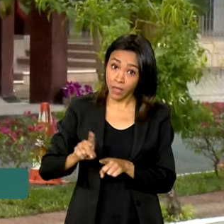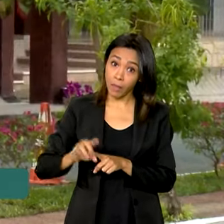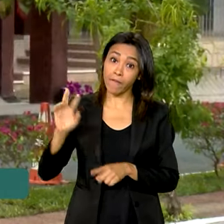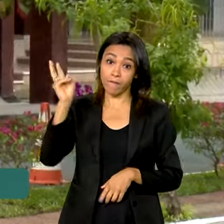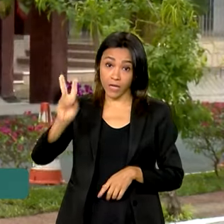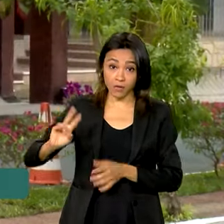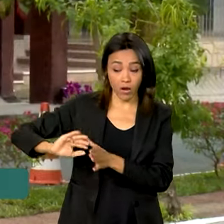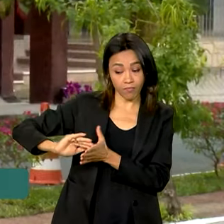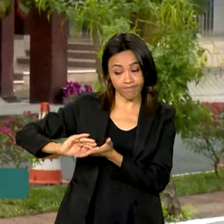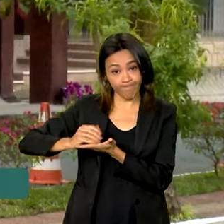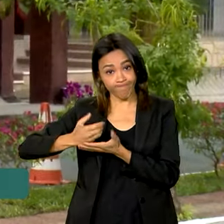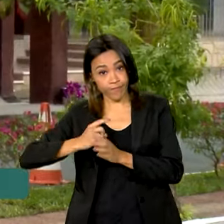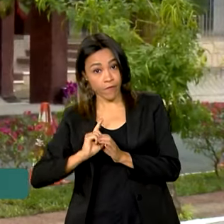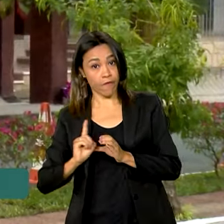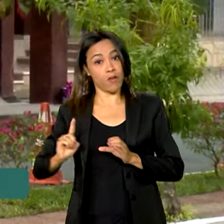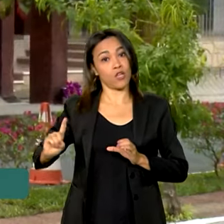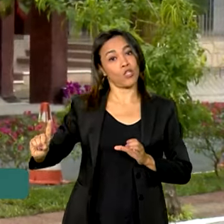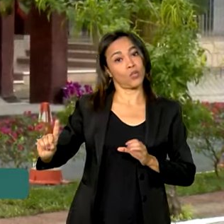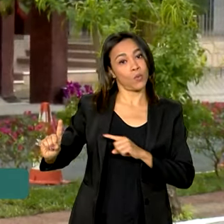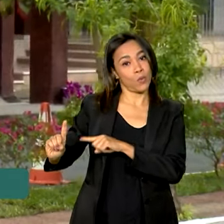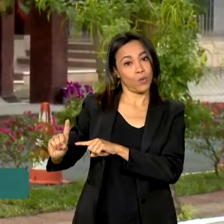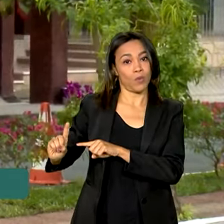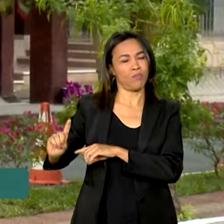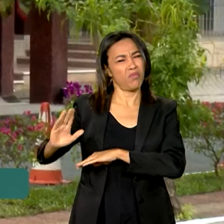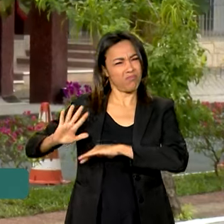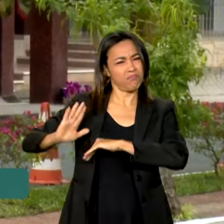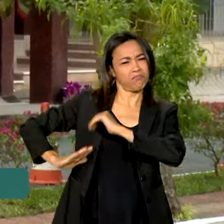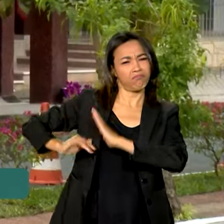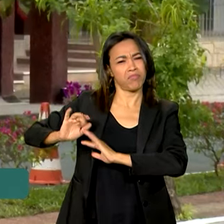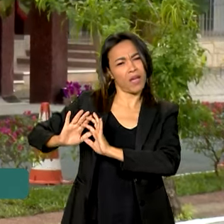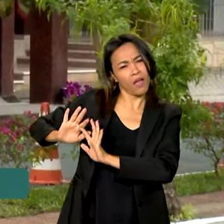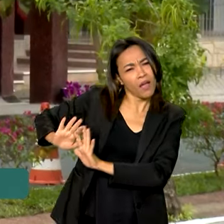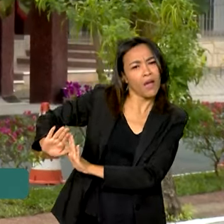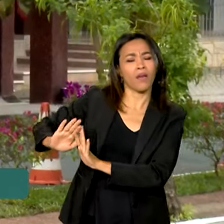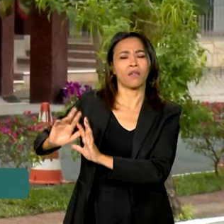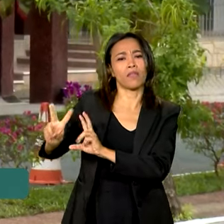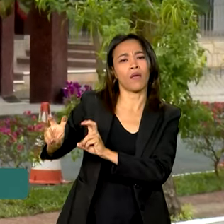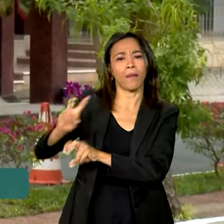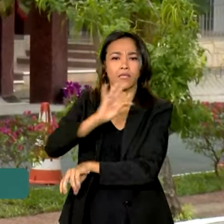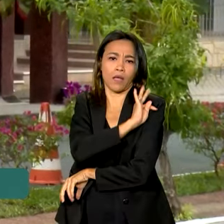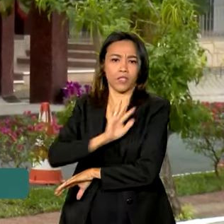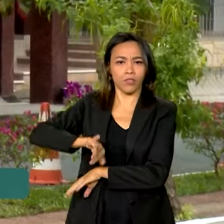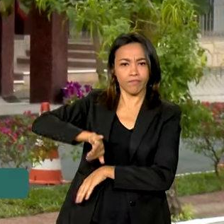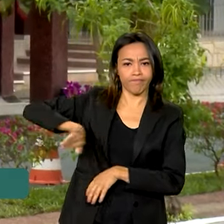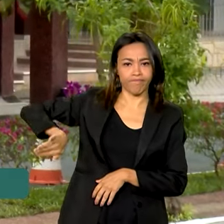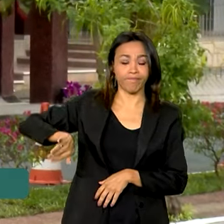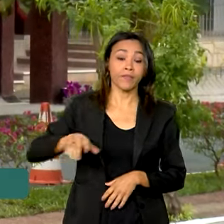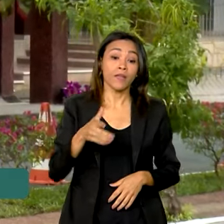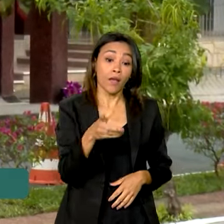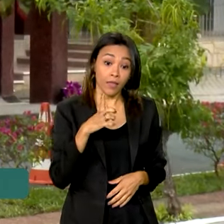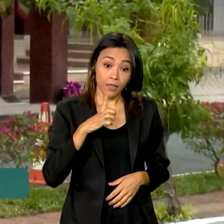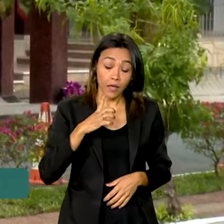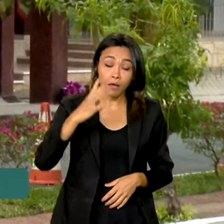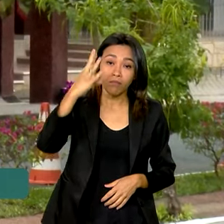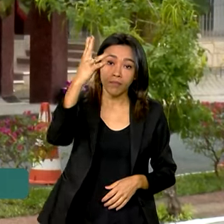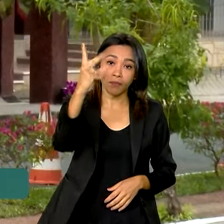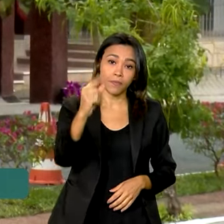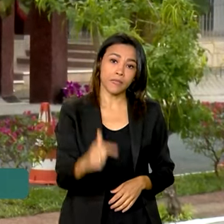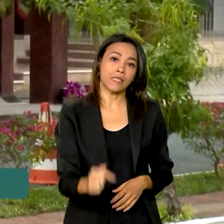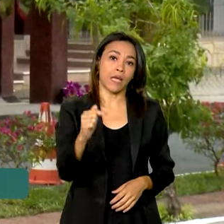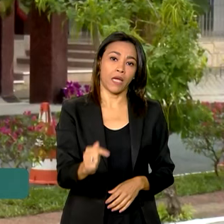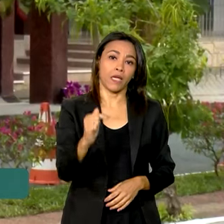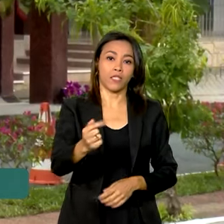por falta de normativas técnicas. O Mercosul é um importante bloco comercial, tem a sétima maior economia